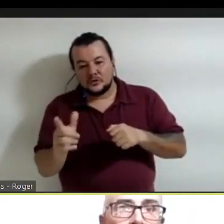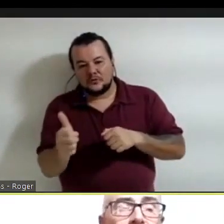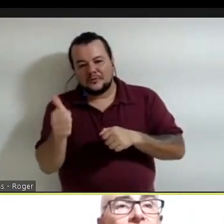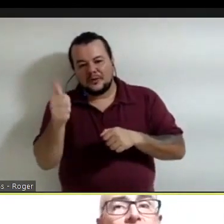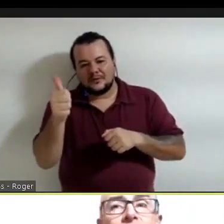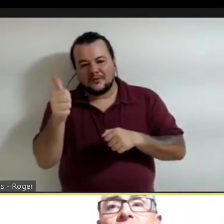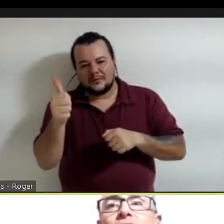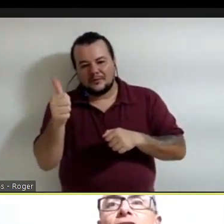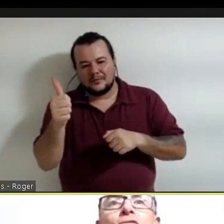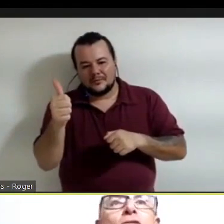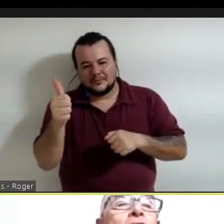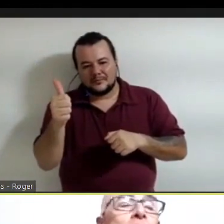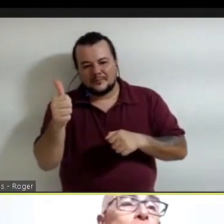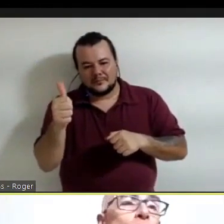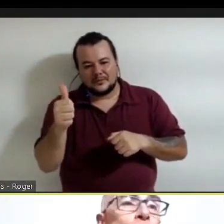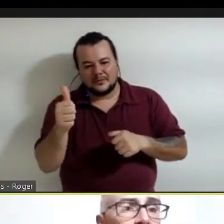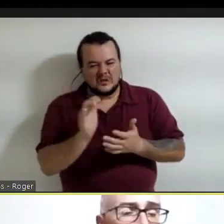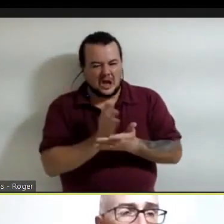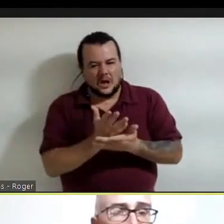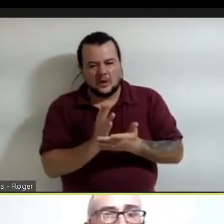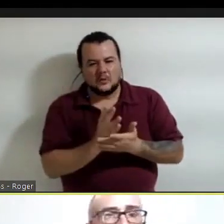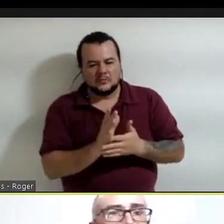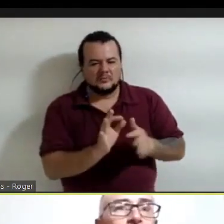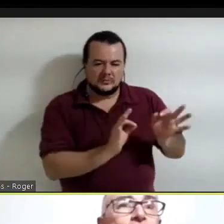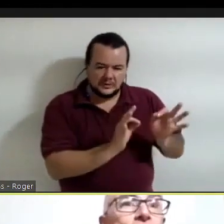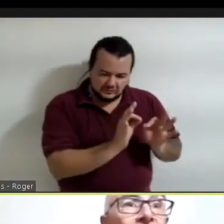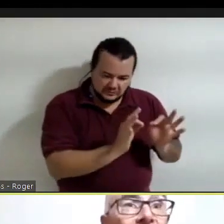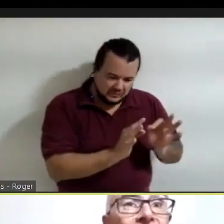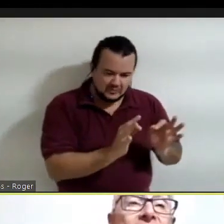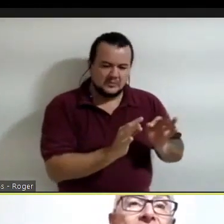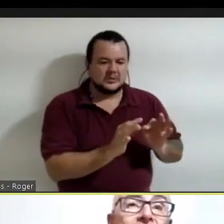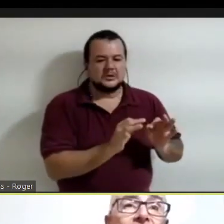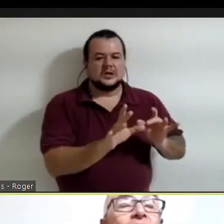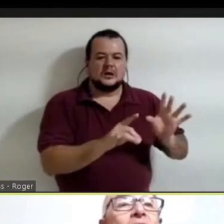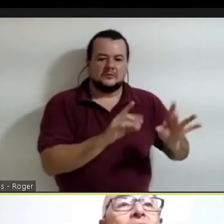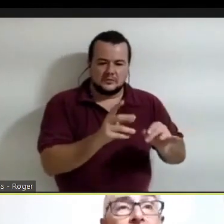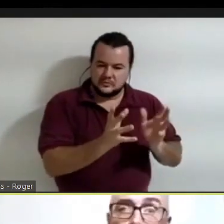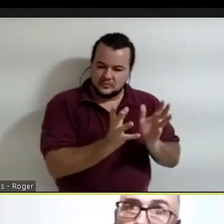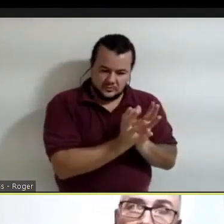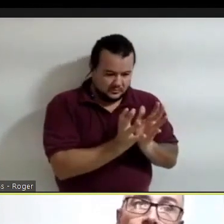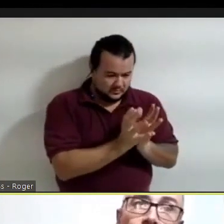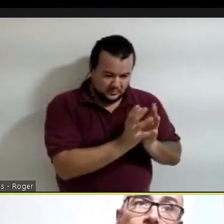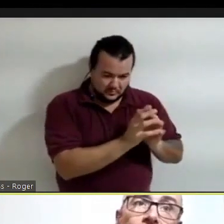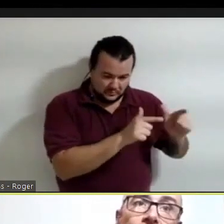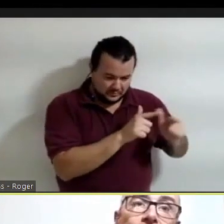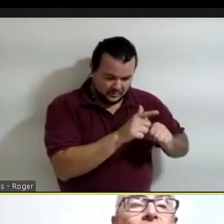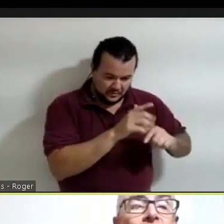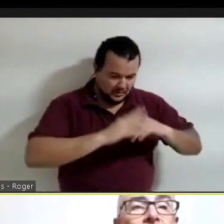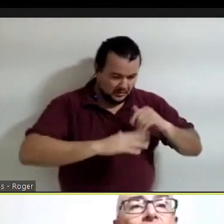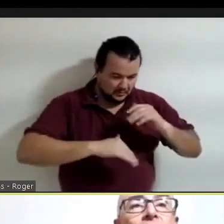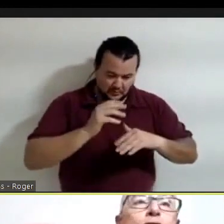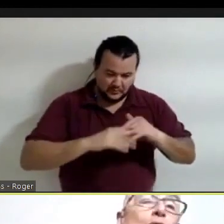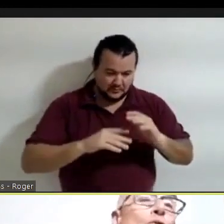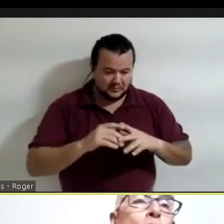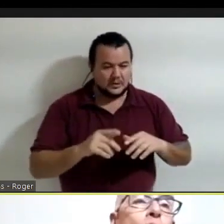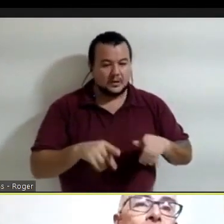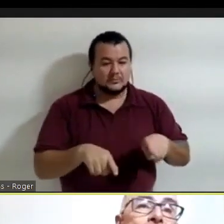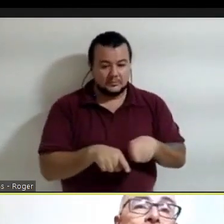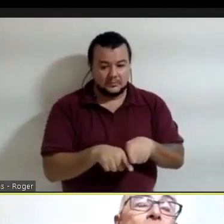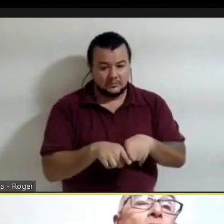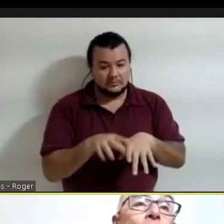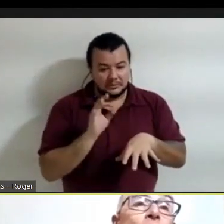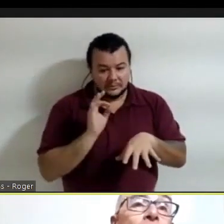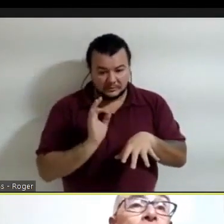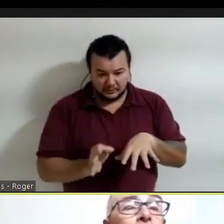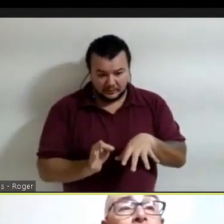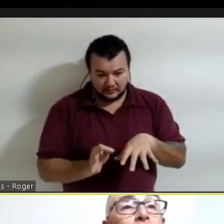de trabalho, vão configurar seus equipos profissionales e, muito seguramente, a futuro, vai